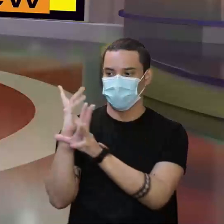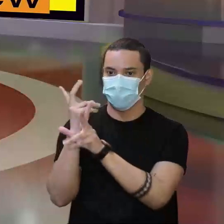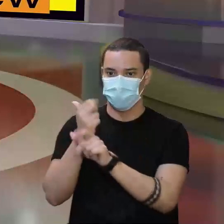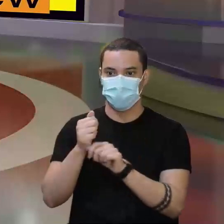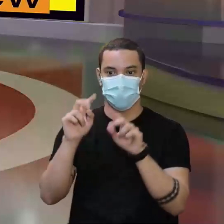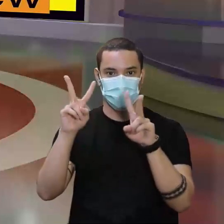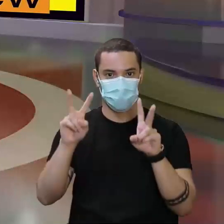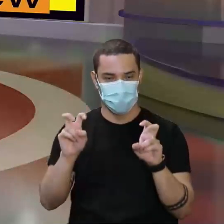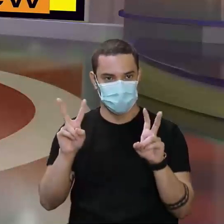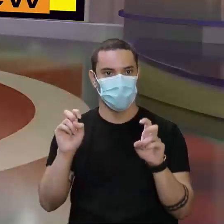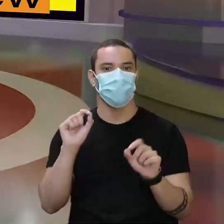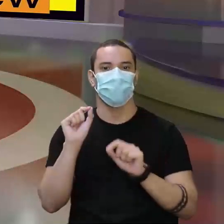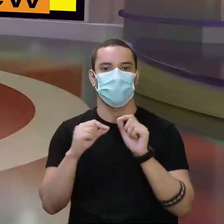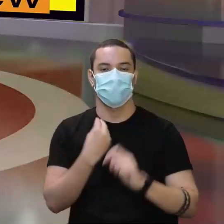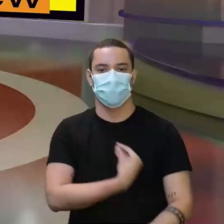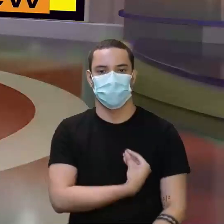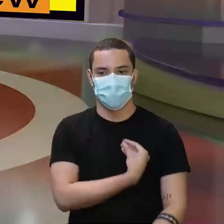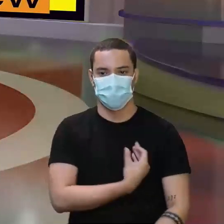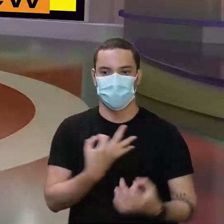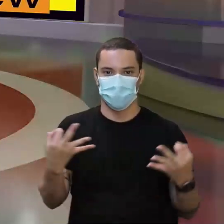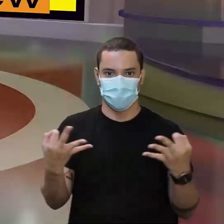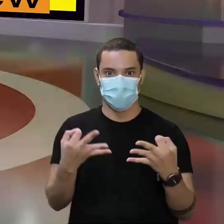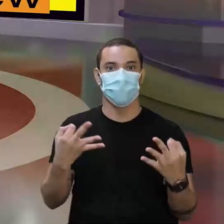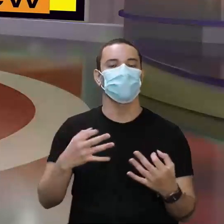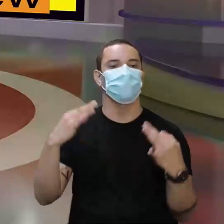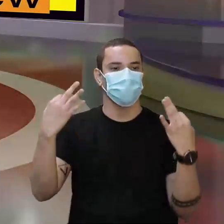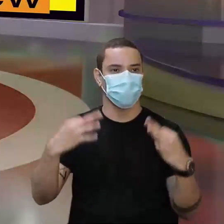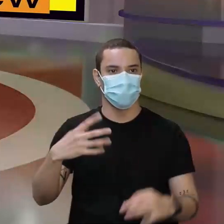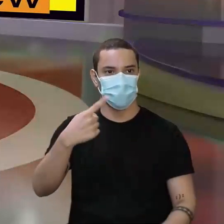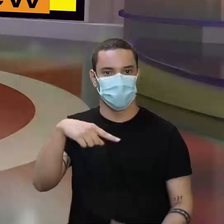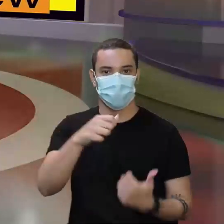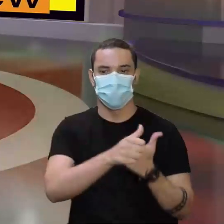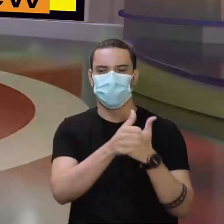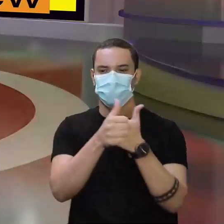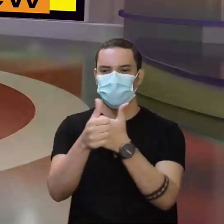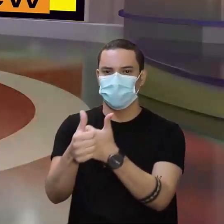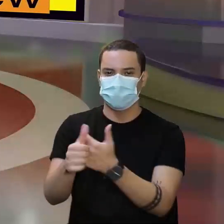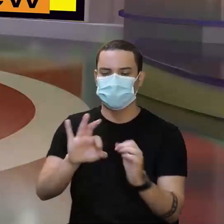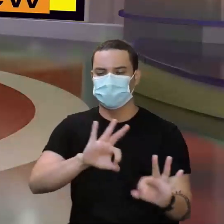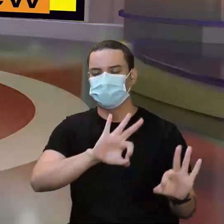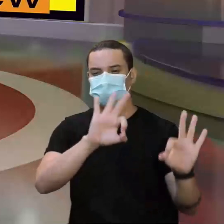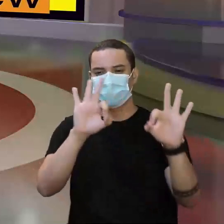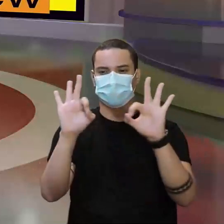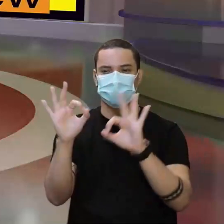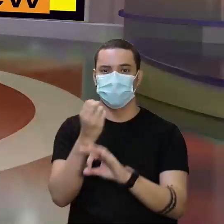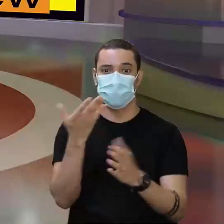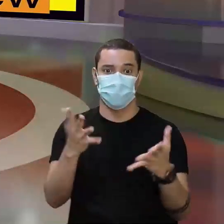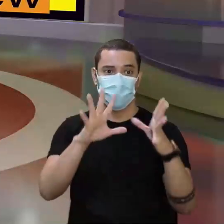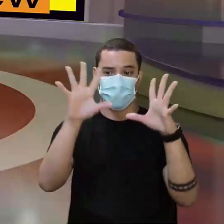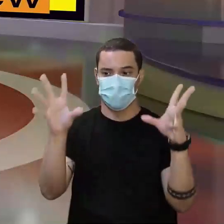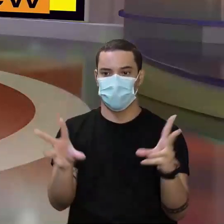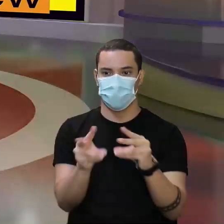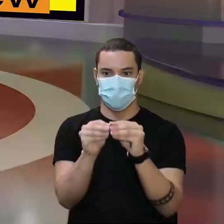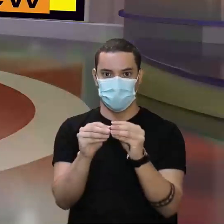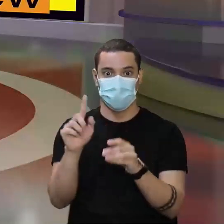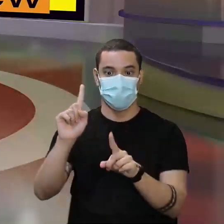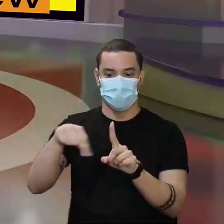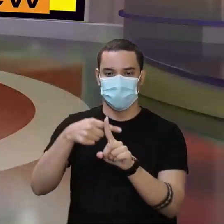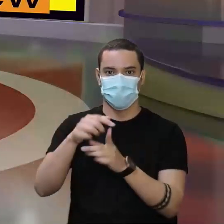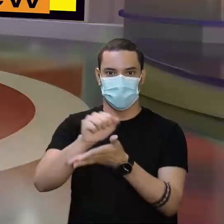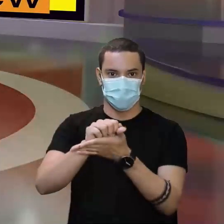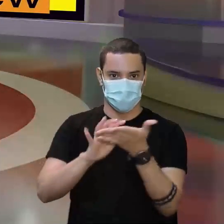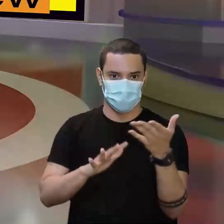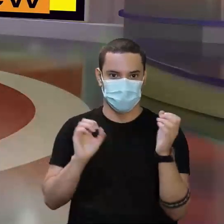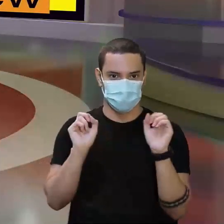assunto lá do Present Perfect. Tenho certeza que vocês acompanharam muito bem. E agora a gente vai fazer o nosso resumo e as atividades